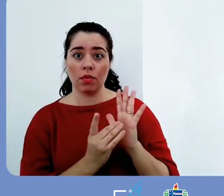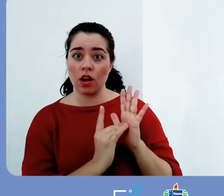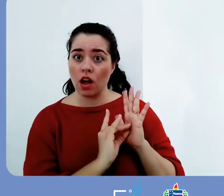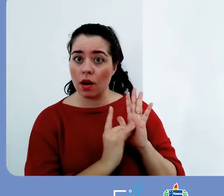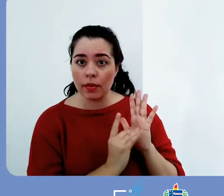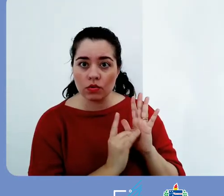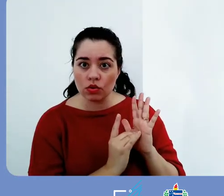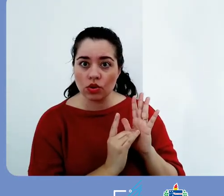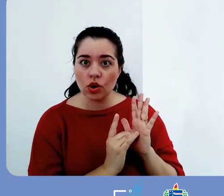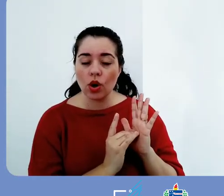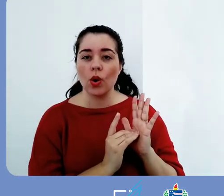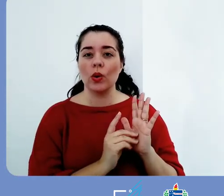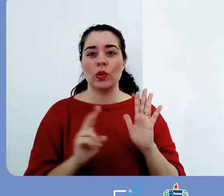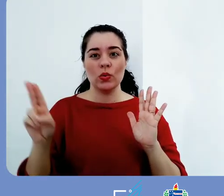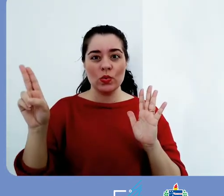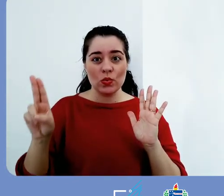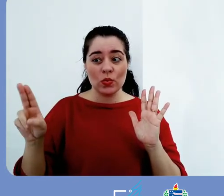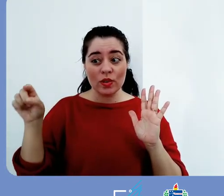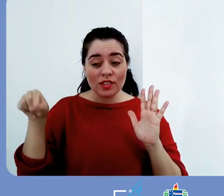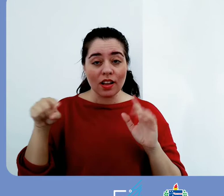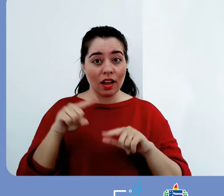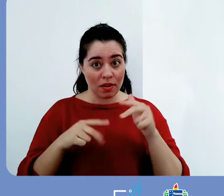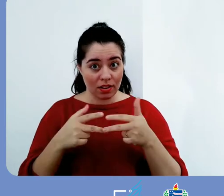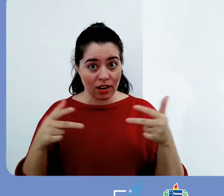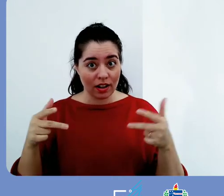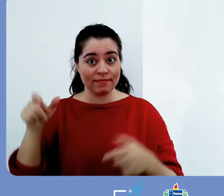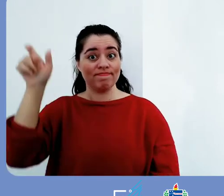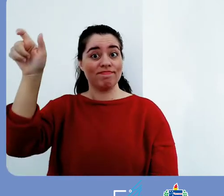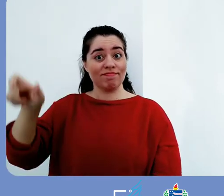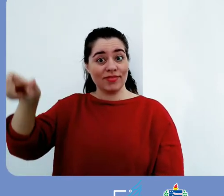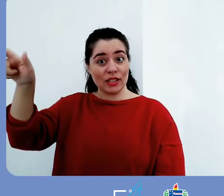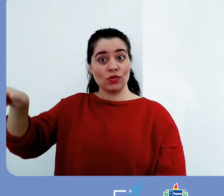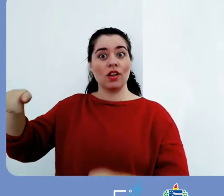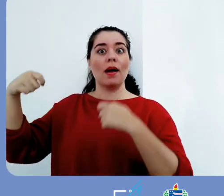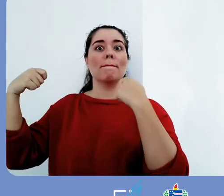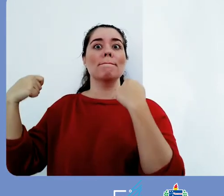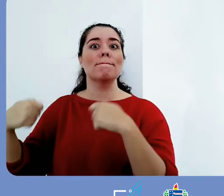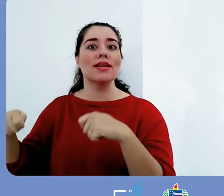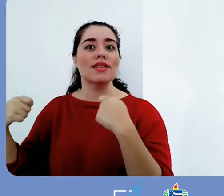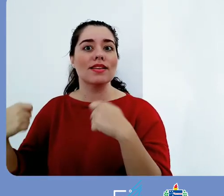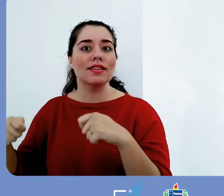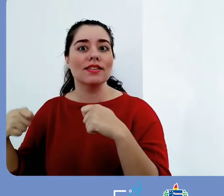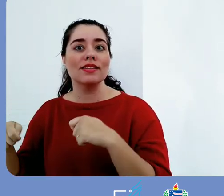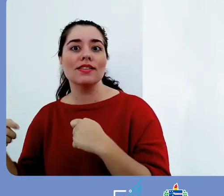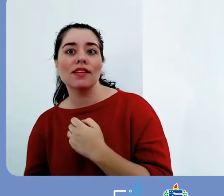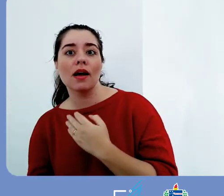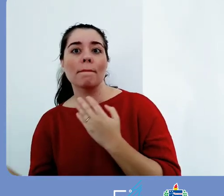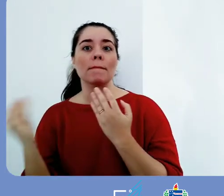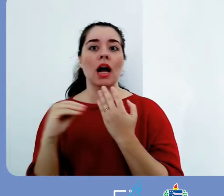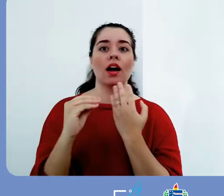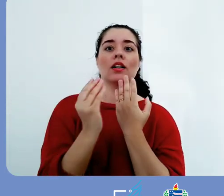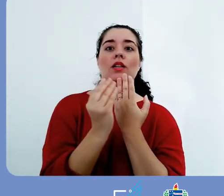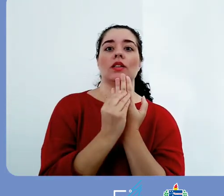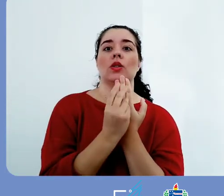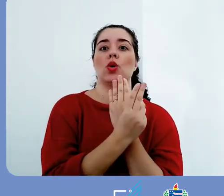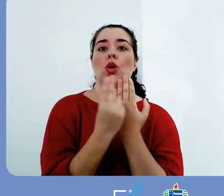licença do conteúdo, indicando se houve, inclusive, mudanças ou não nesse material original.